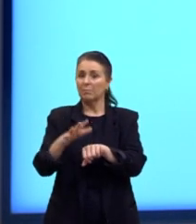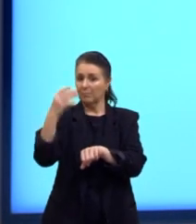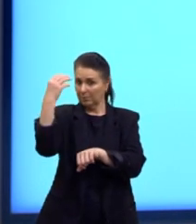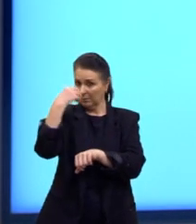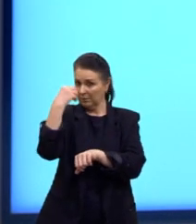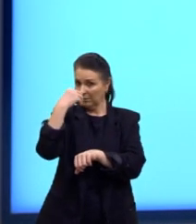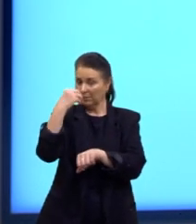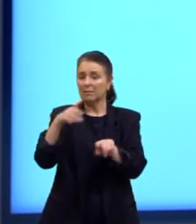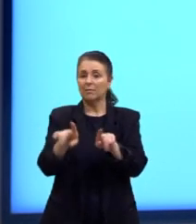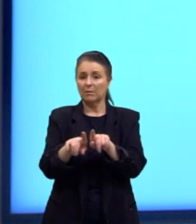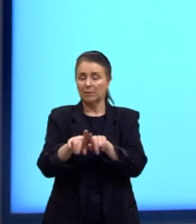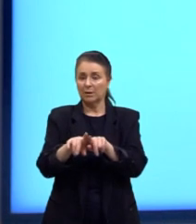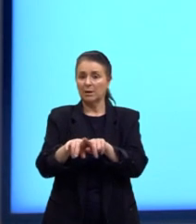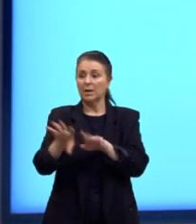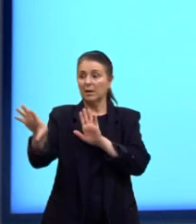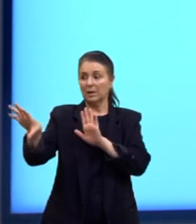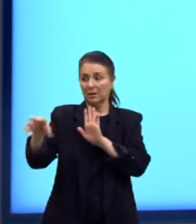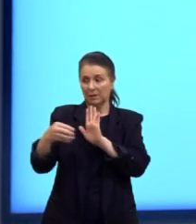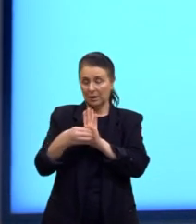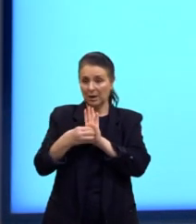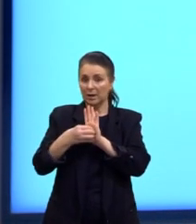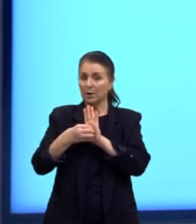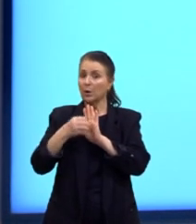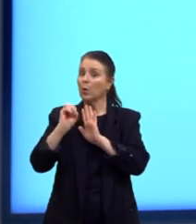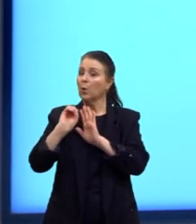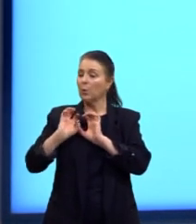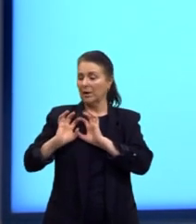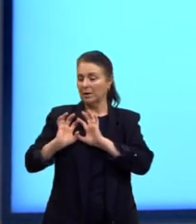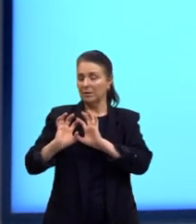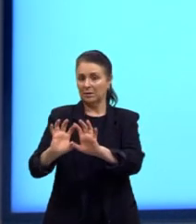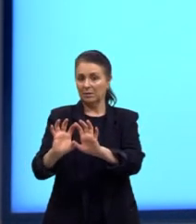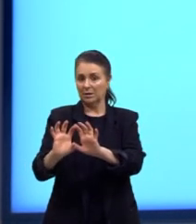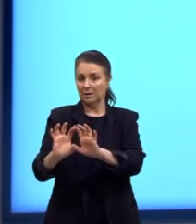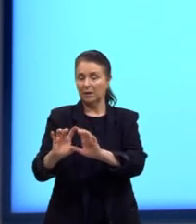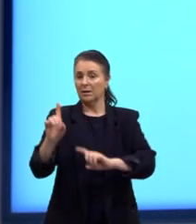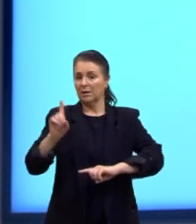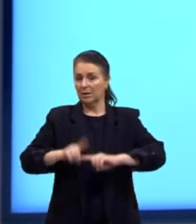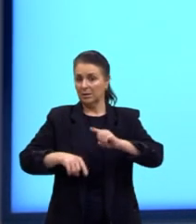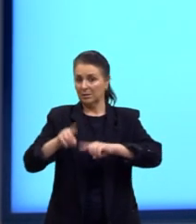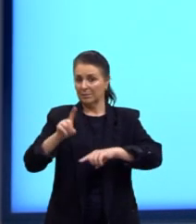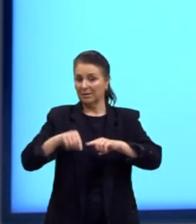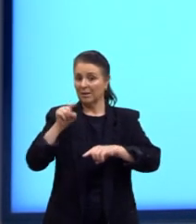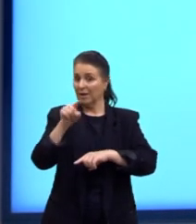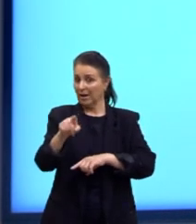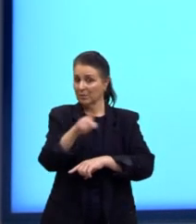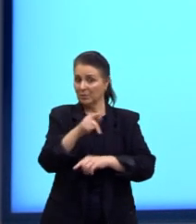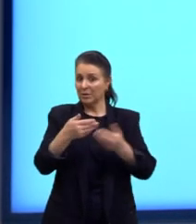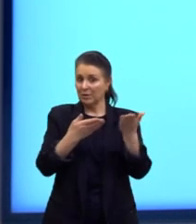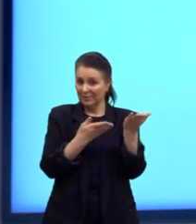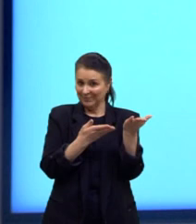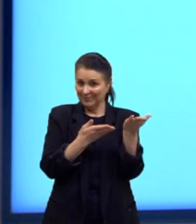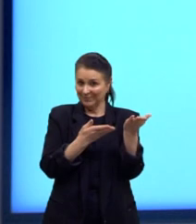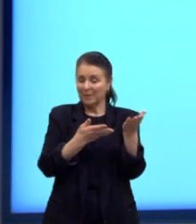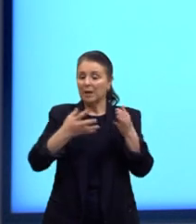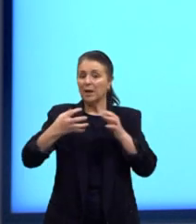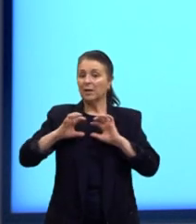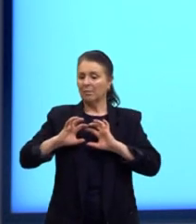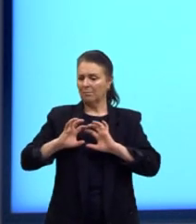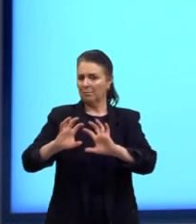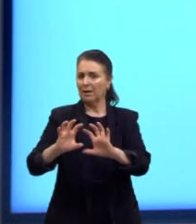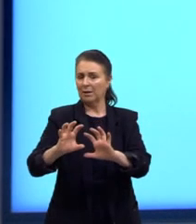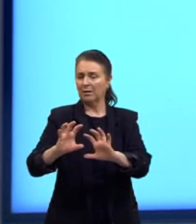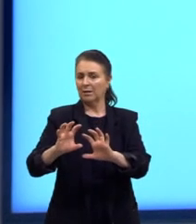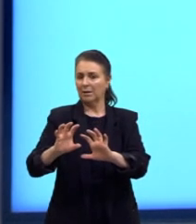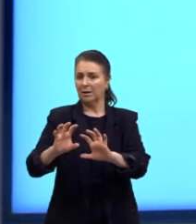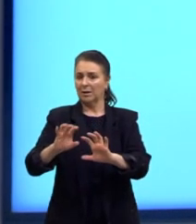repelir em relação ao imã, tá? Então, esses materiais aqui, eles repelem o imã, né? Quando a gente chegar, por exemplo,